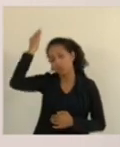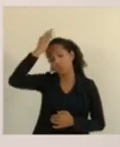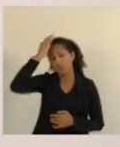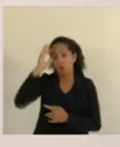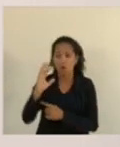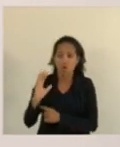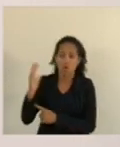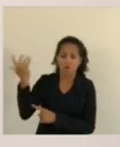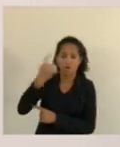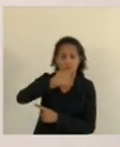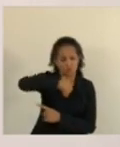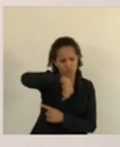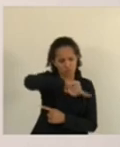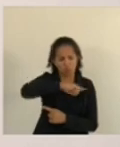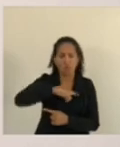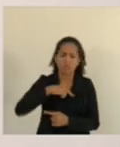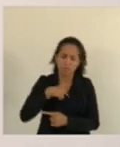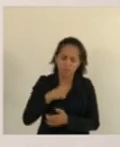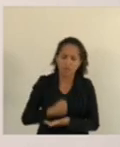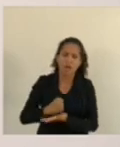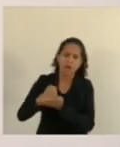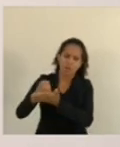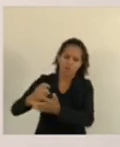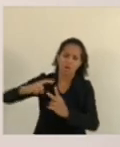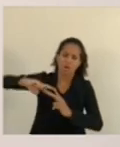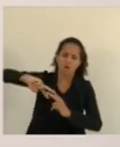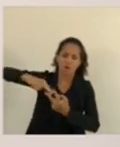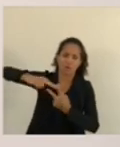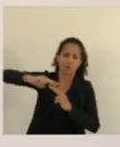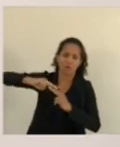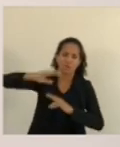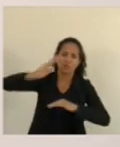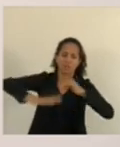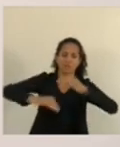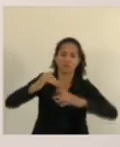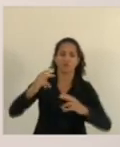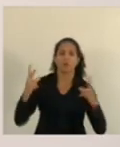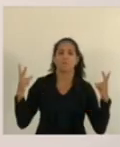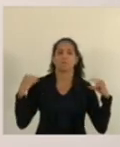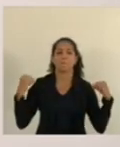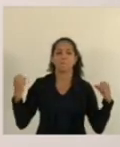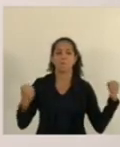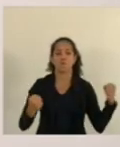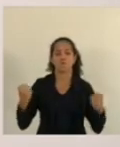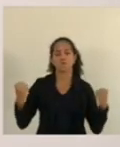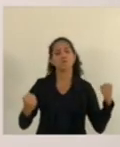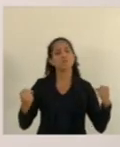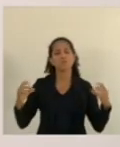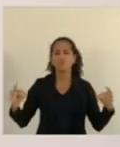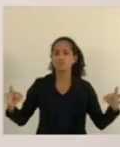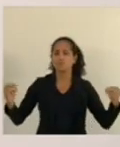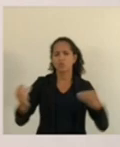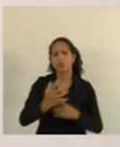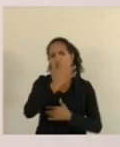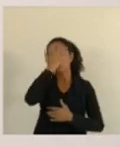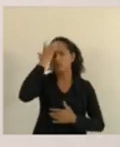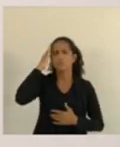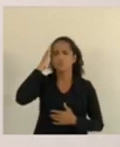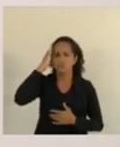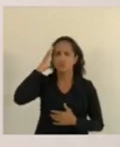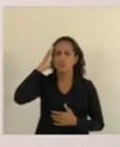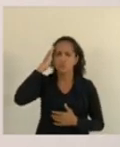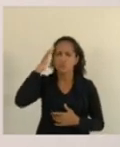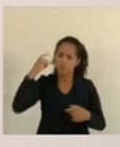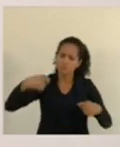solidariedade aos cobradores, aos motoristas, enfim, a todas essas pessoas que estão padecendo dessa